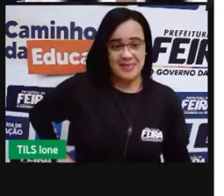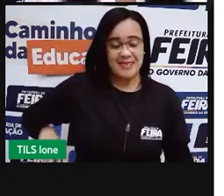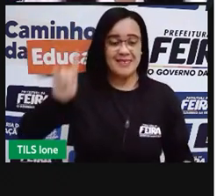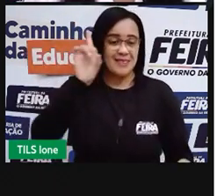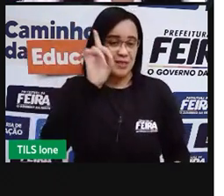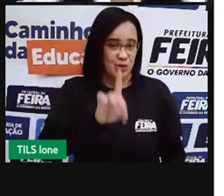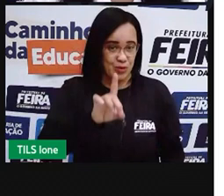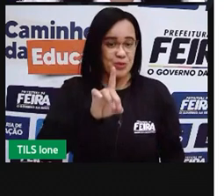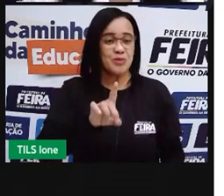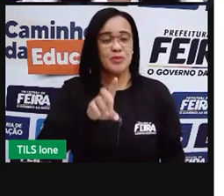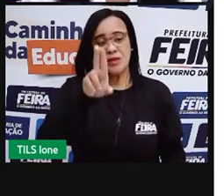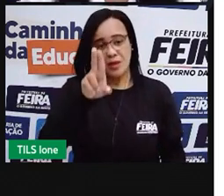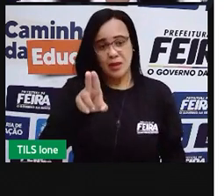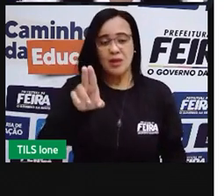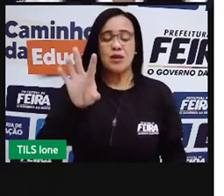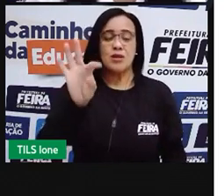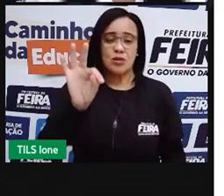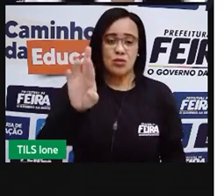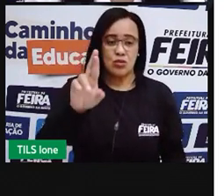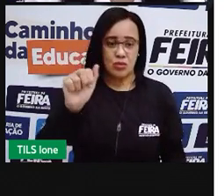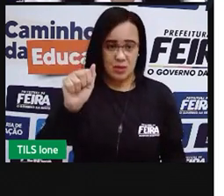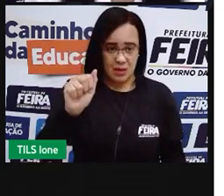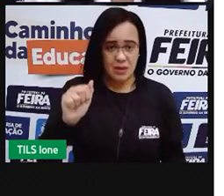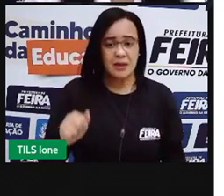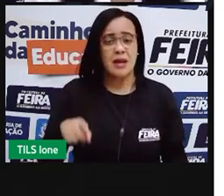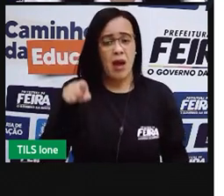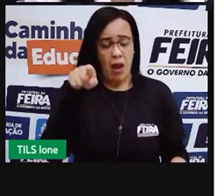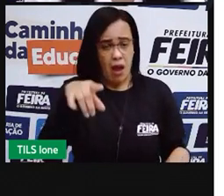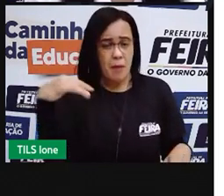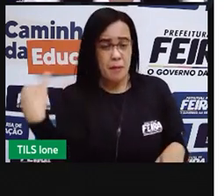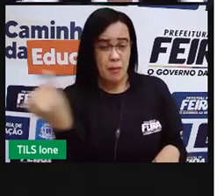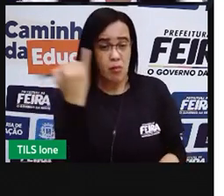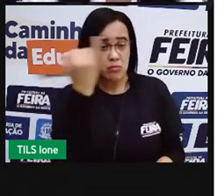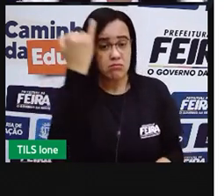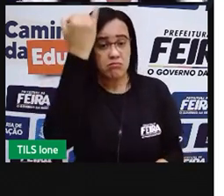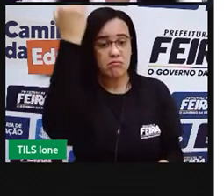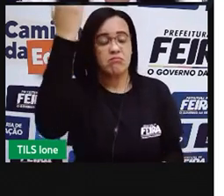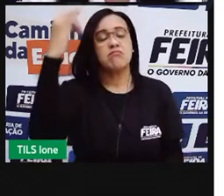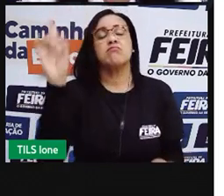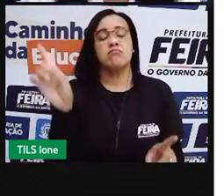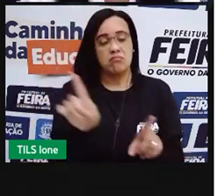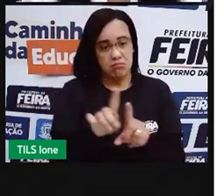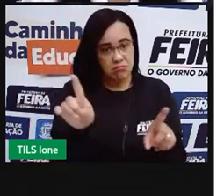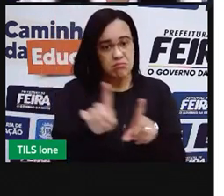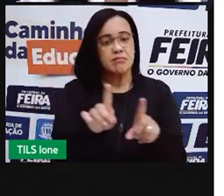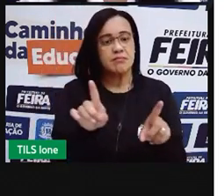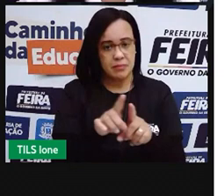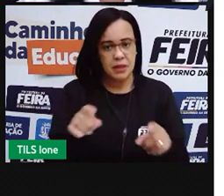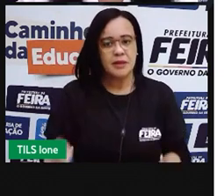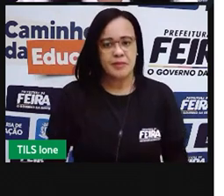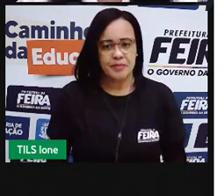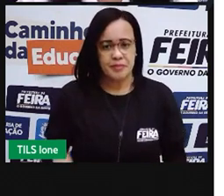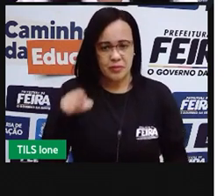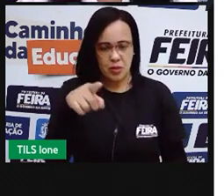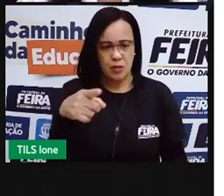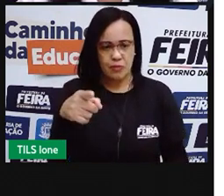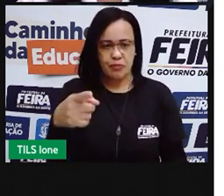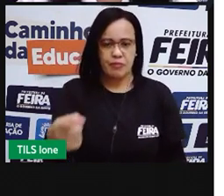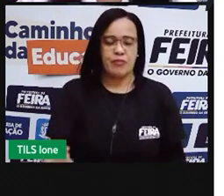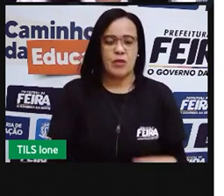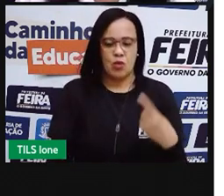importante, que interligam outras Avenidas da cidade.